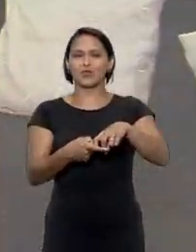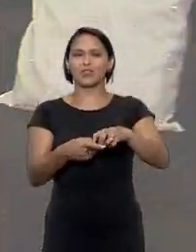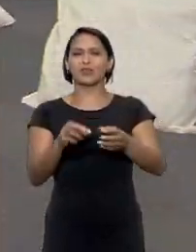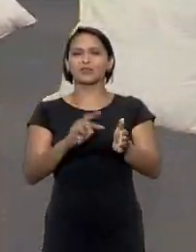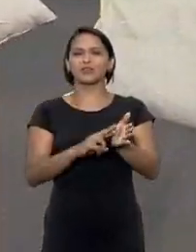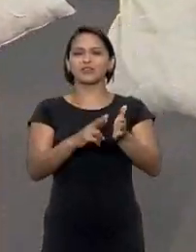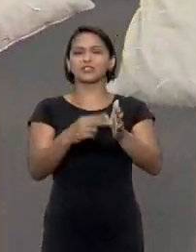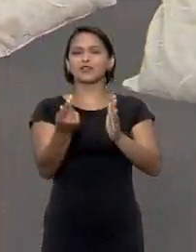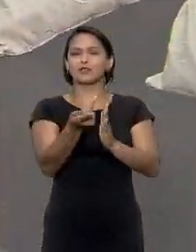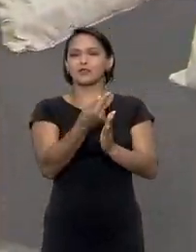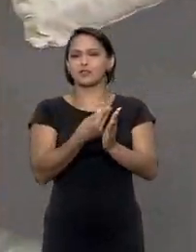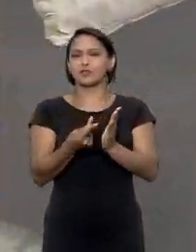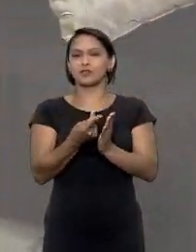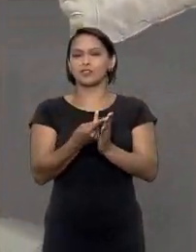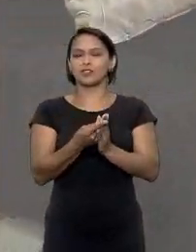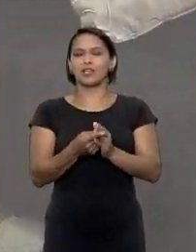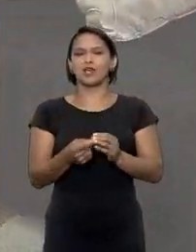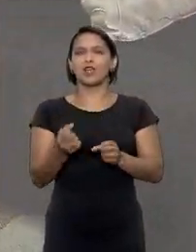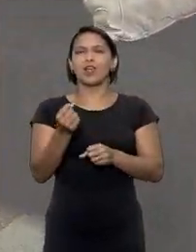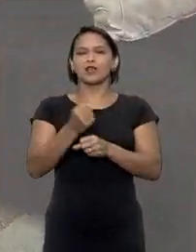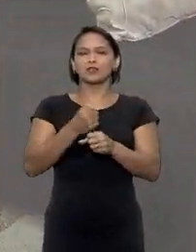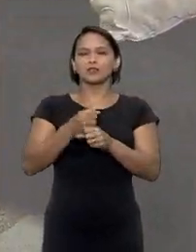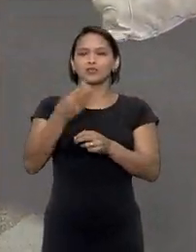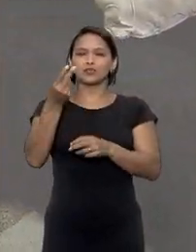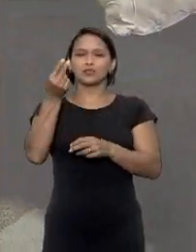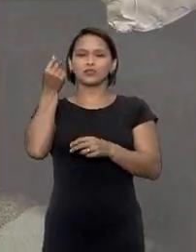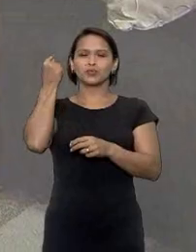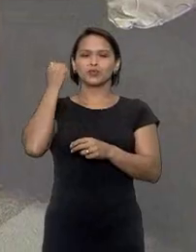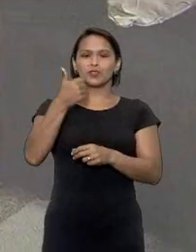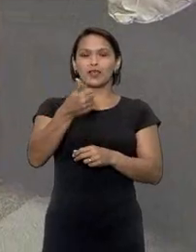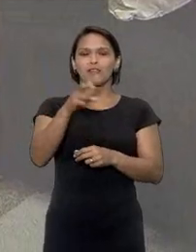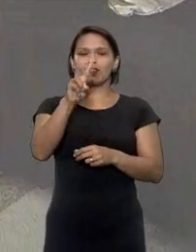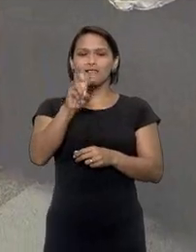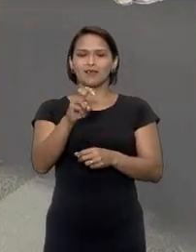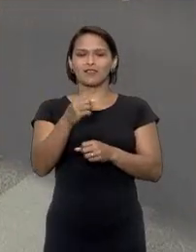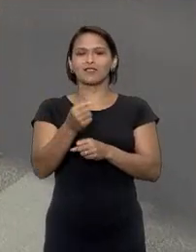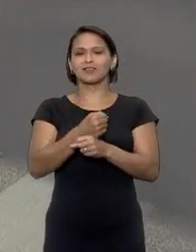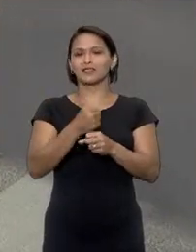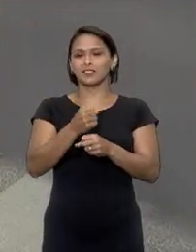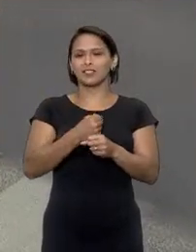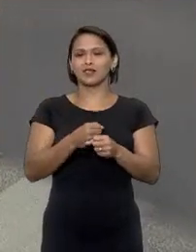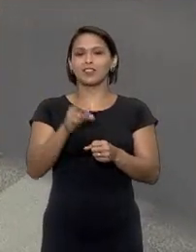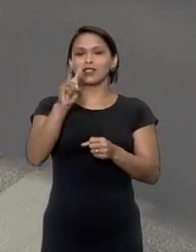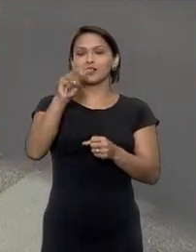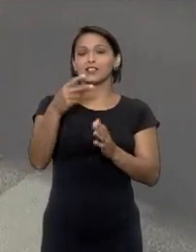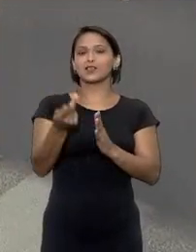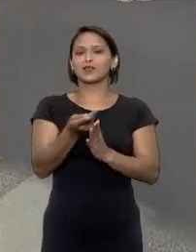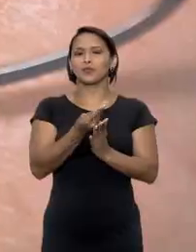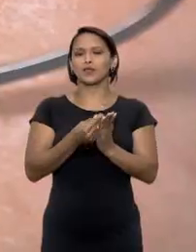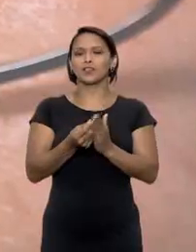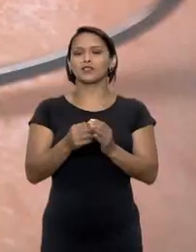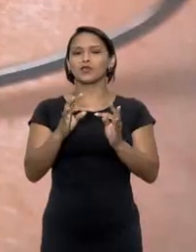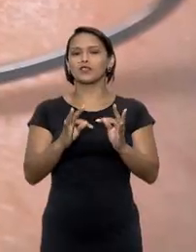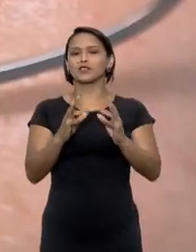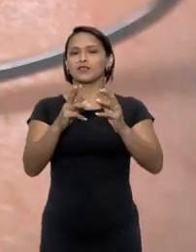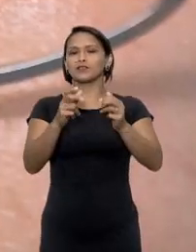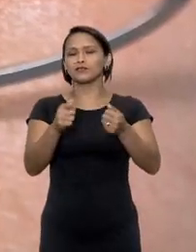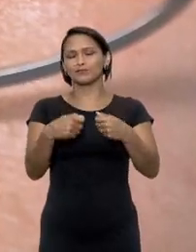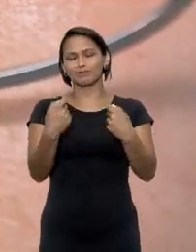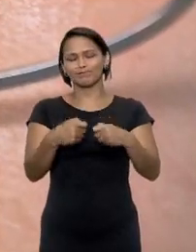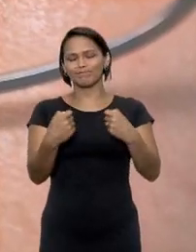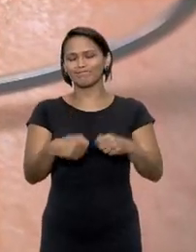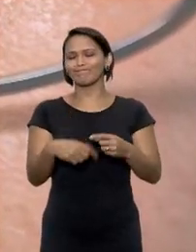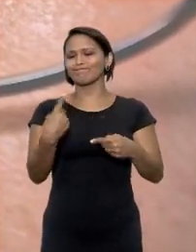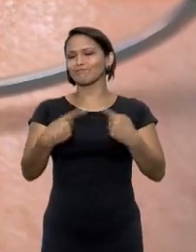foi de cirurgia nos últimos 15 anos ela passou por 5 operações e em todas elas precisou